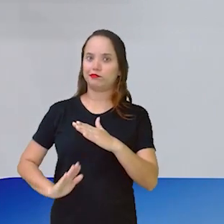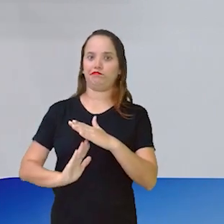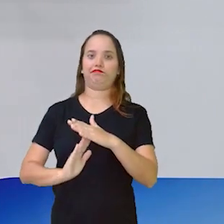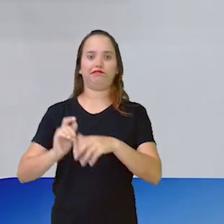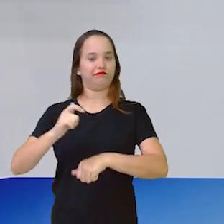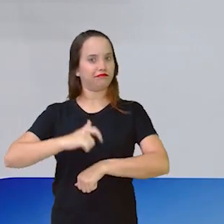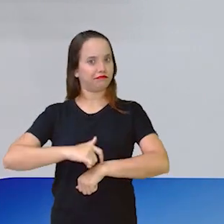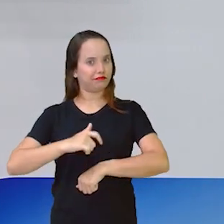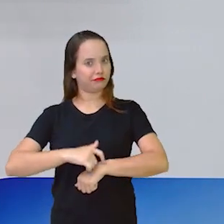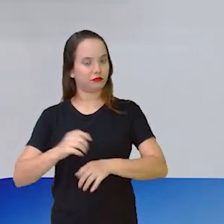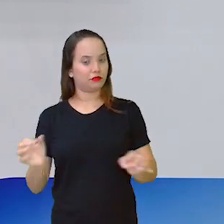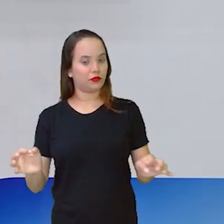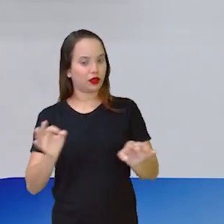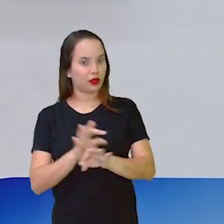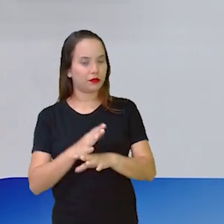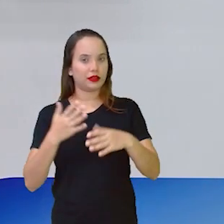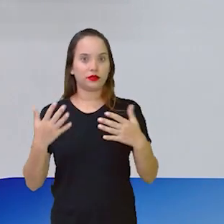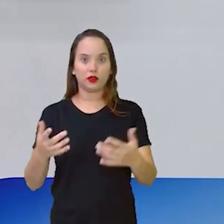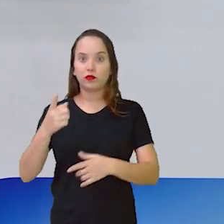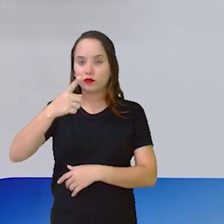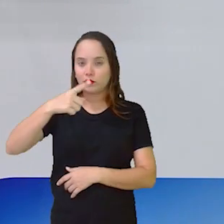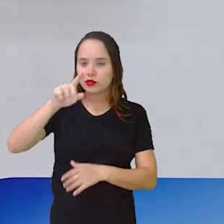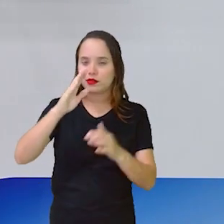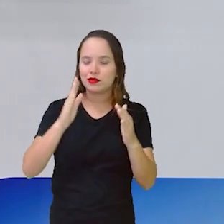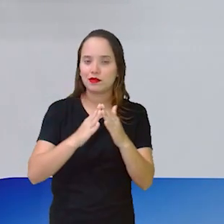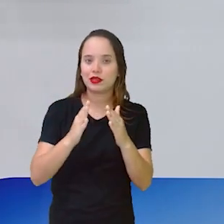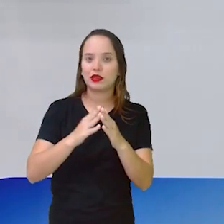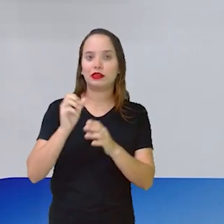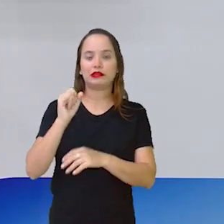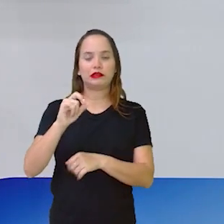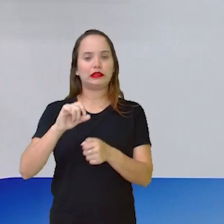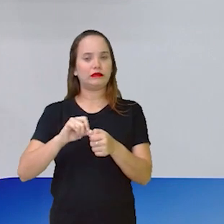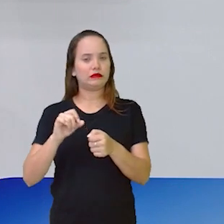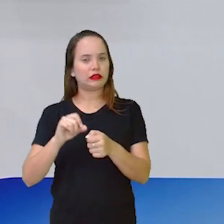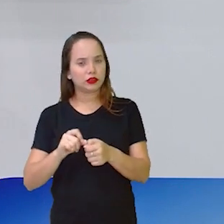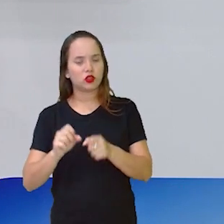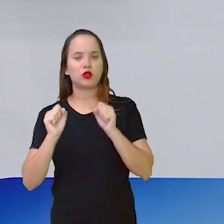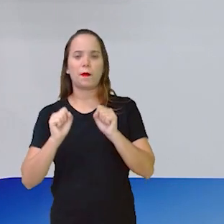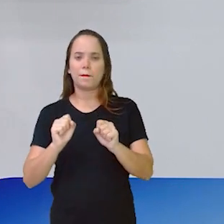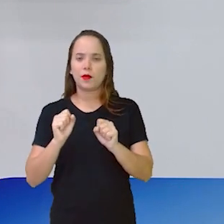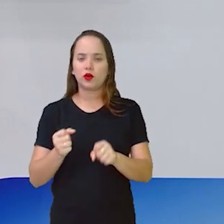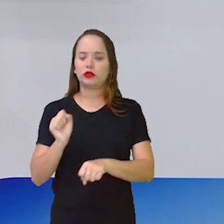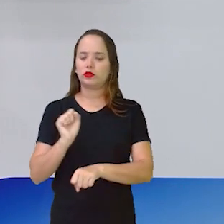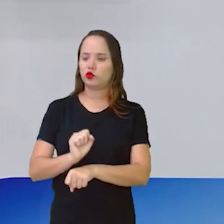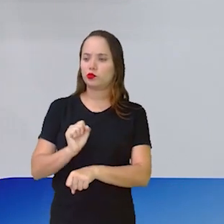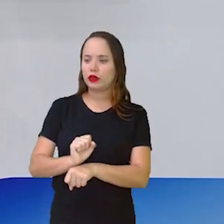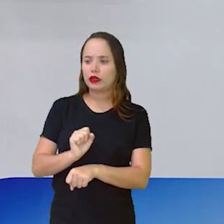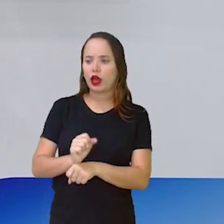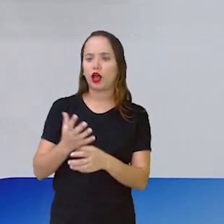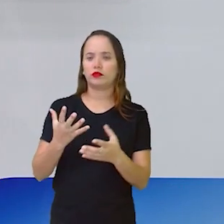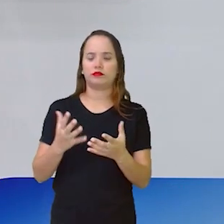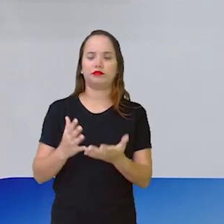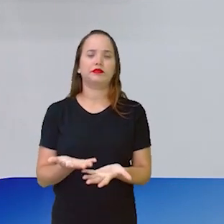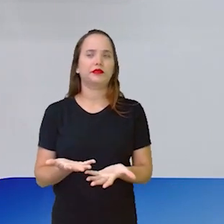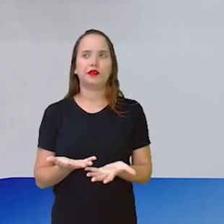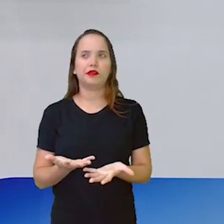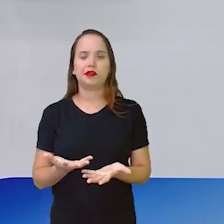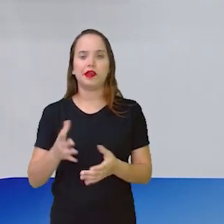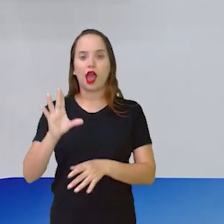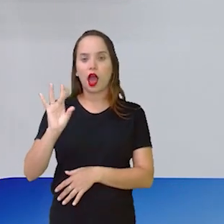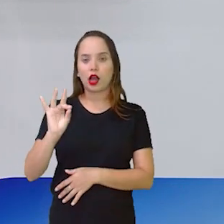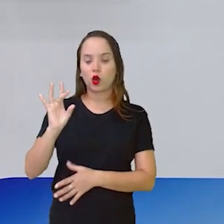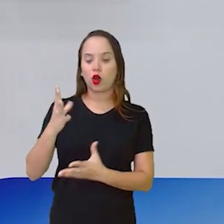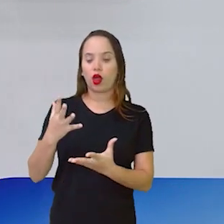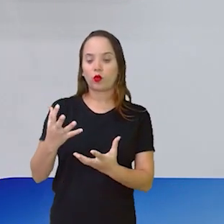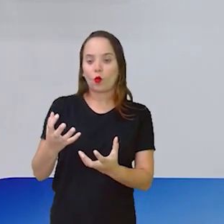finalizar. No caso, quando vocês estiverem fazendo, dá um tempinho. Deixa a cola